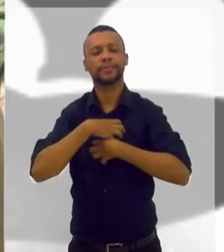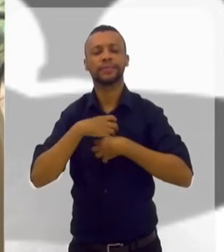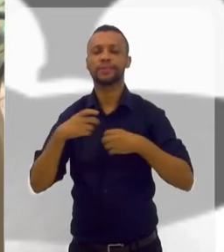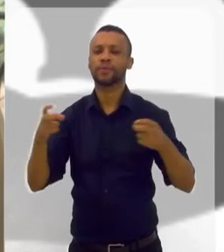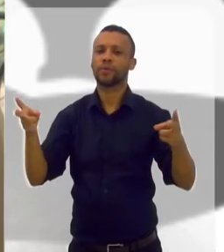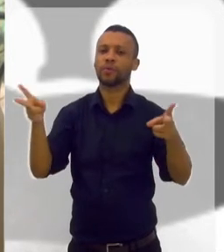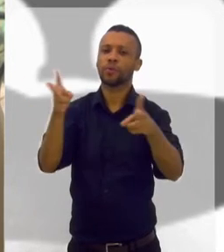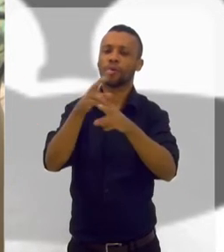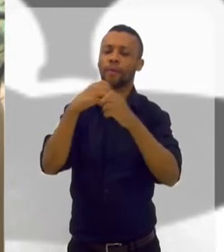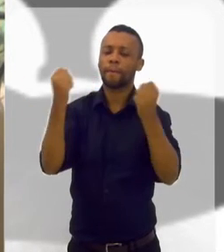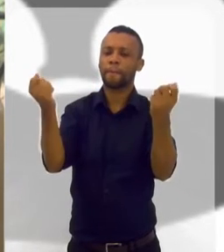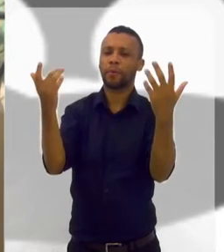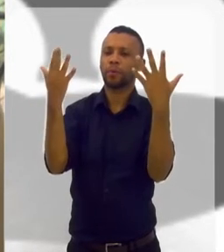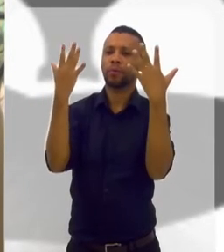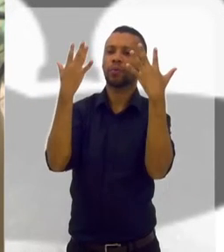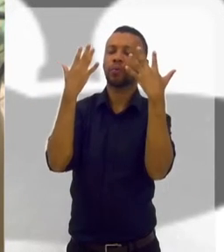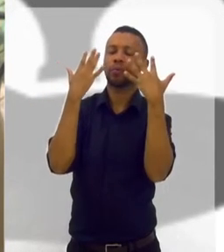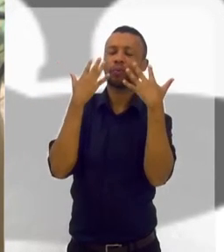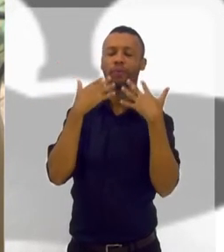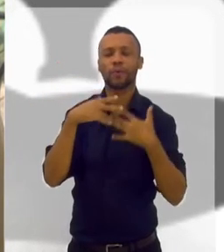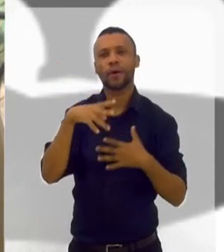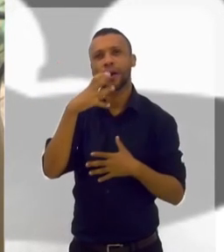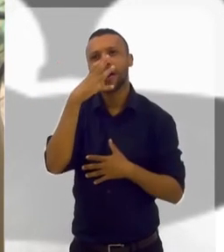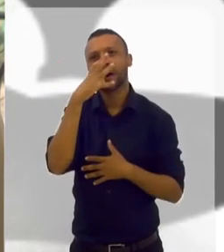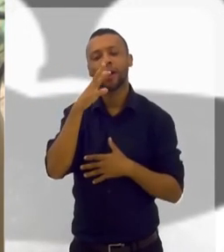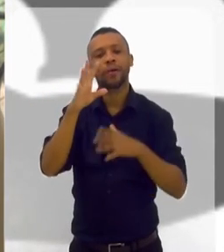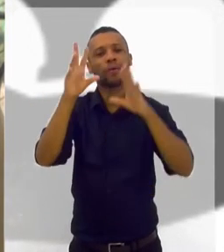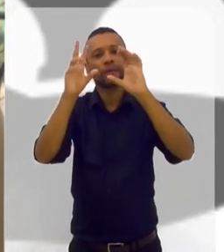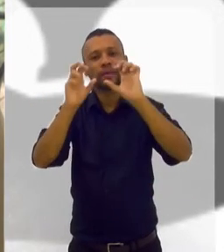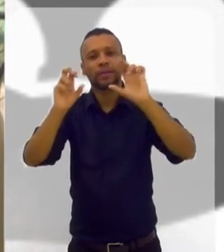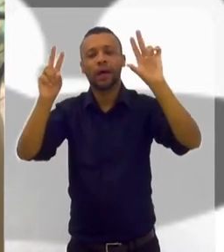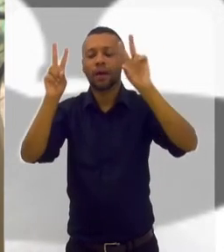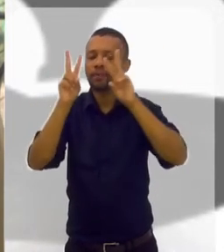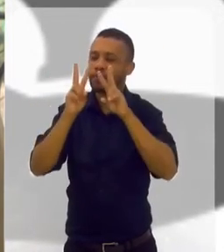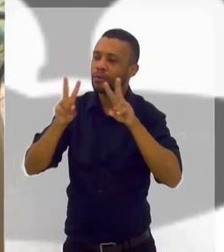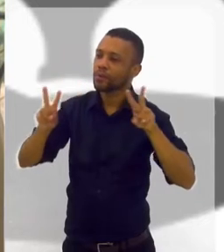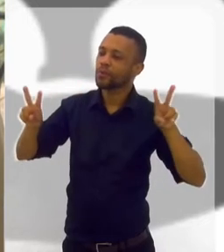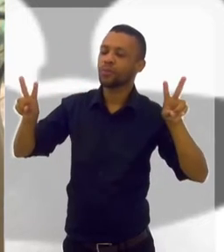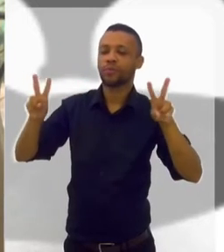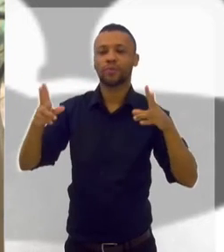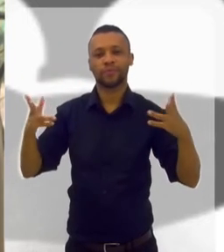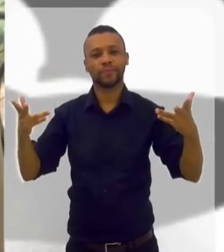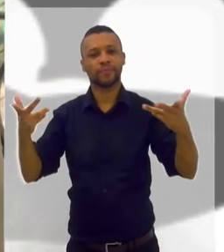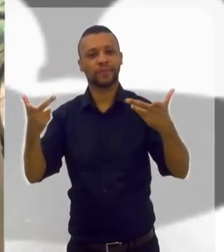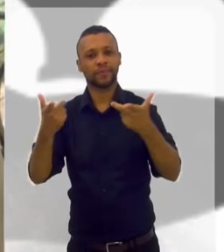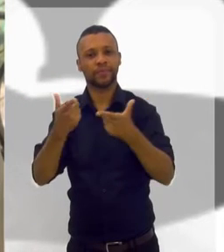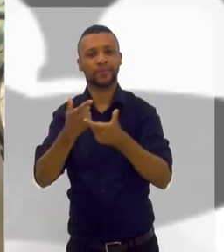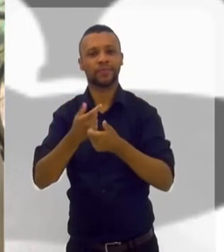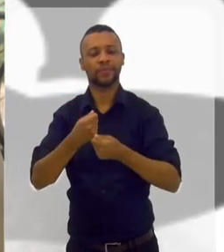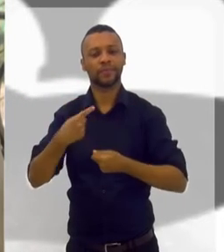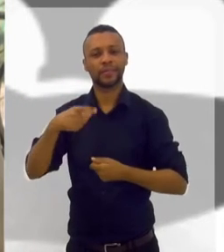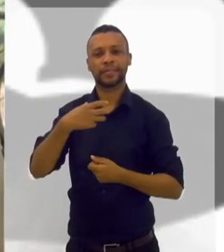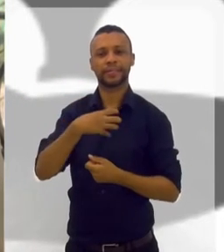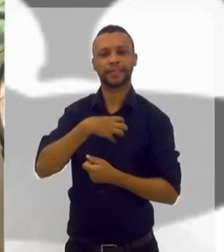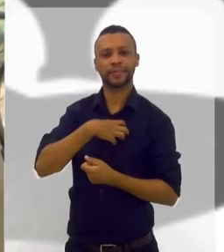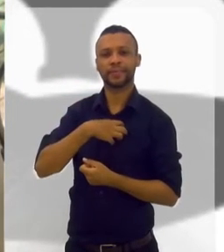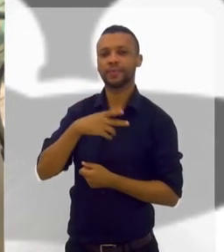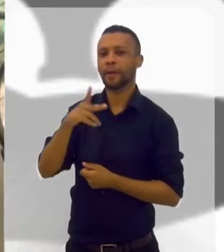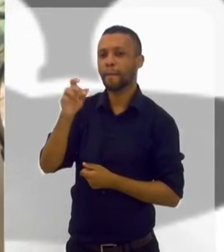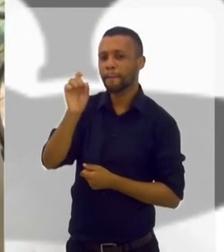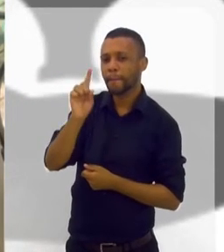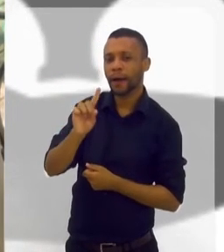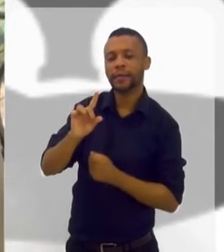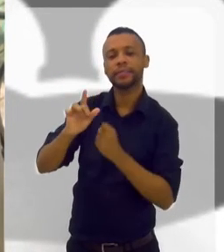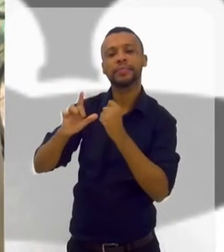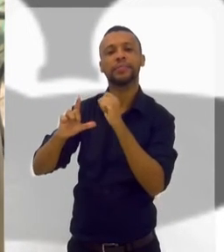Sentindo a brisa. Olhando para o céu. Perceba toda a tua volta como é maravilhoso. Você se sente